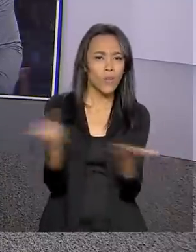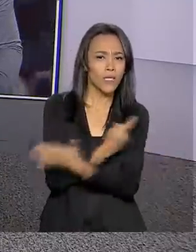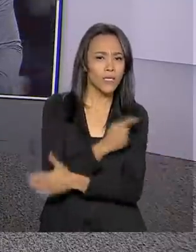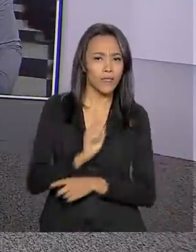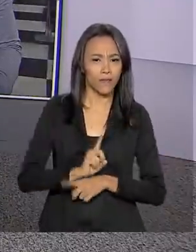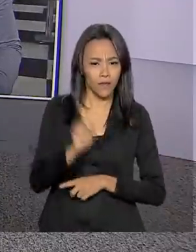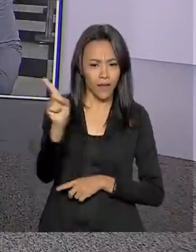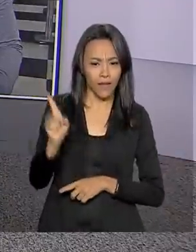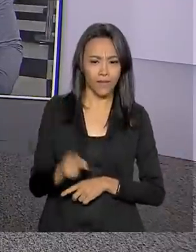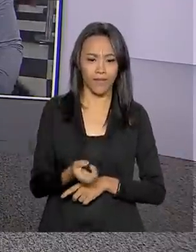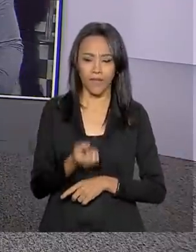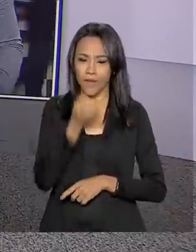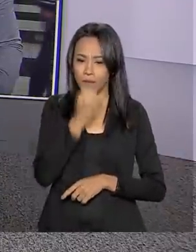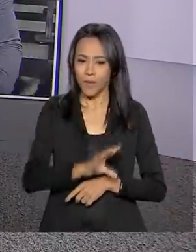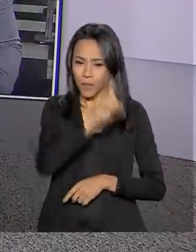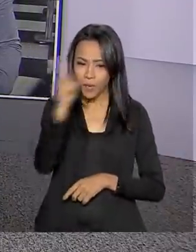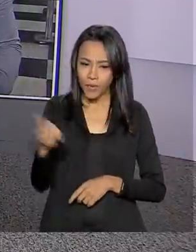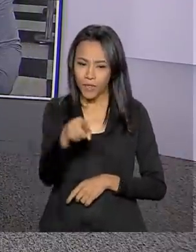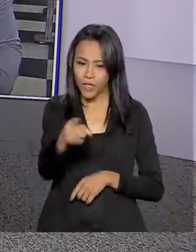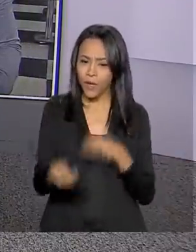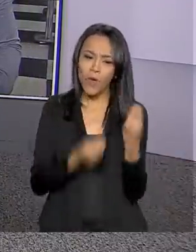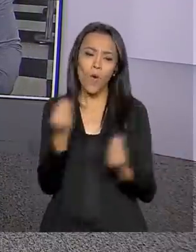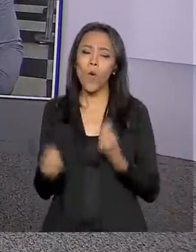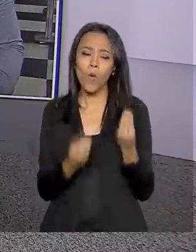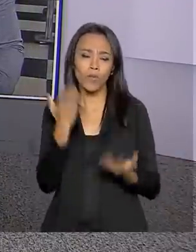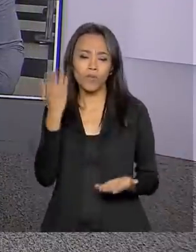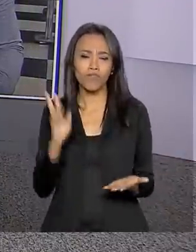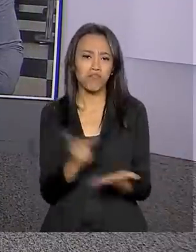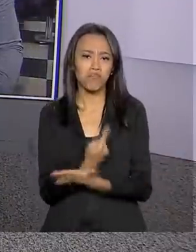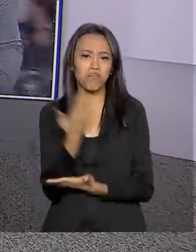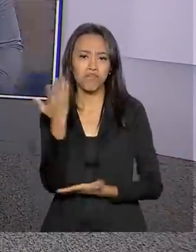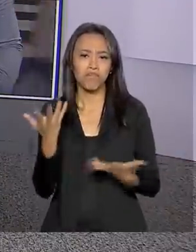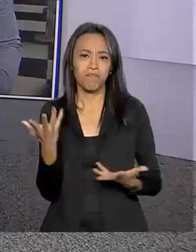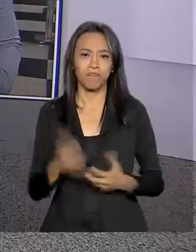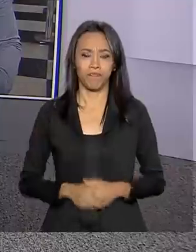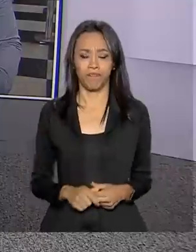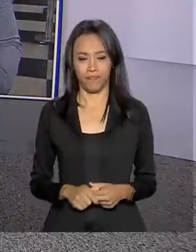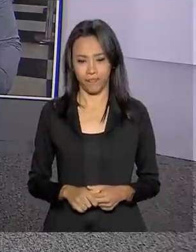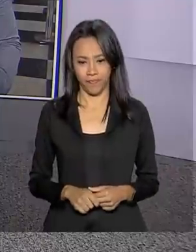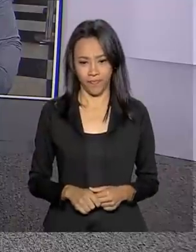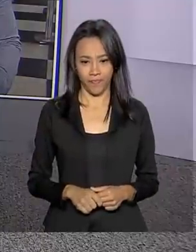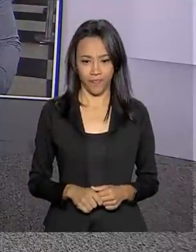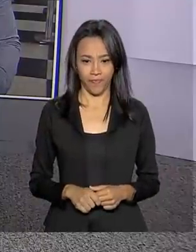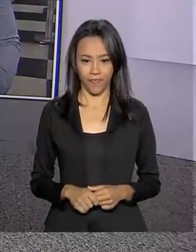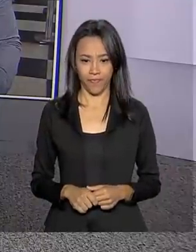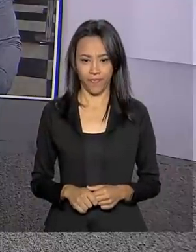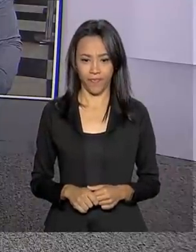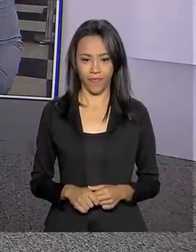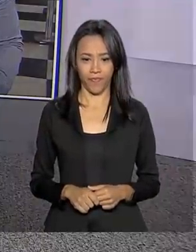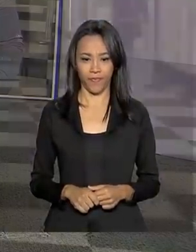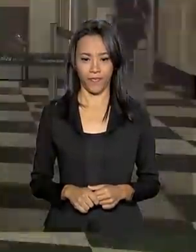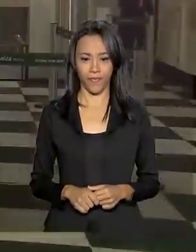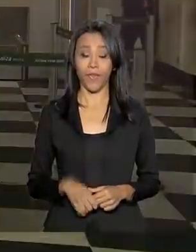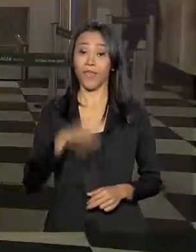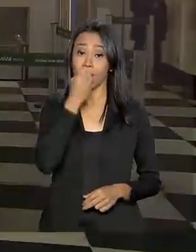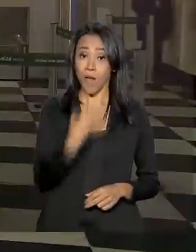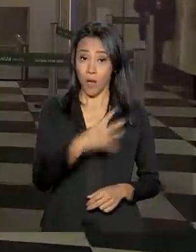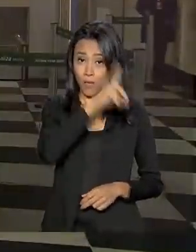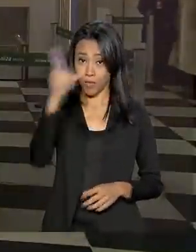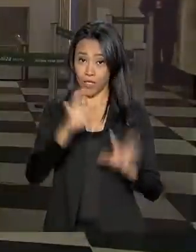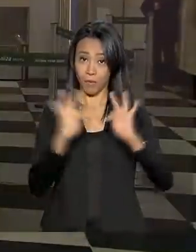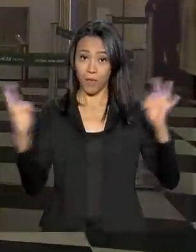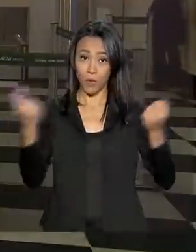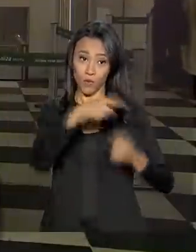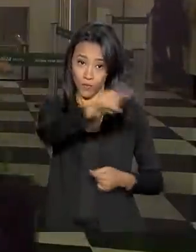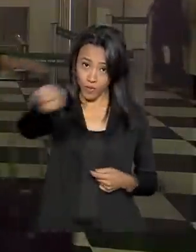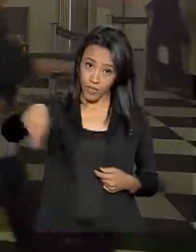por lá. Olá, Dimas. Bom dia para você. Bom dia, Carla. Bom dia para você e para todo mundo.